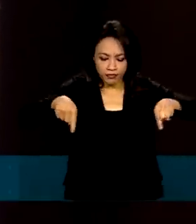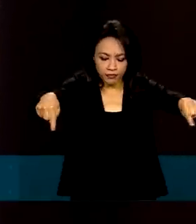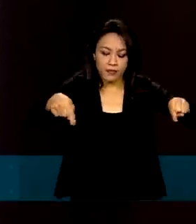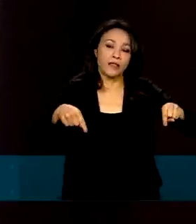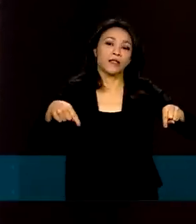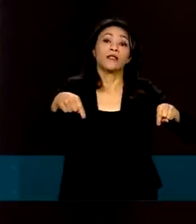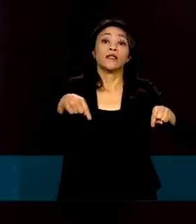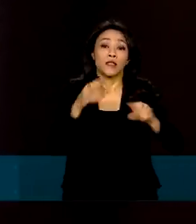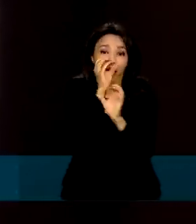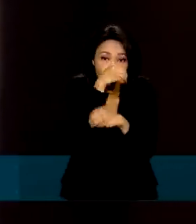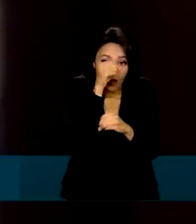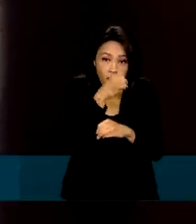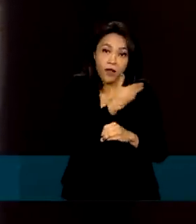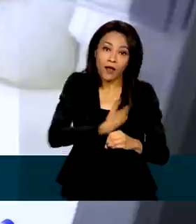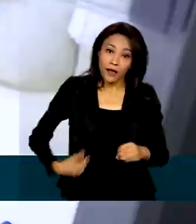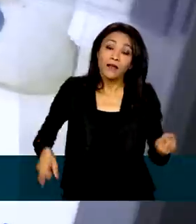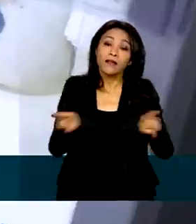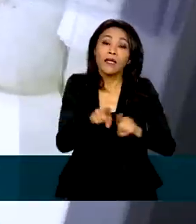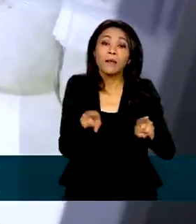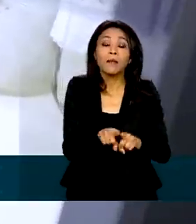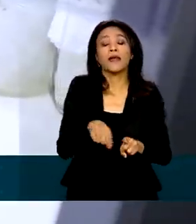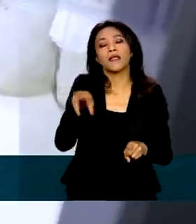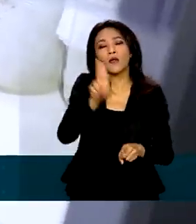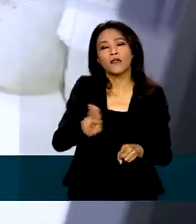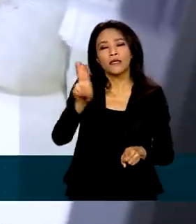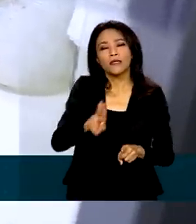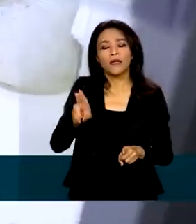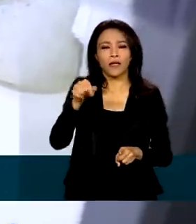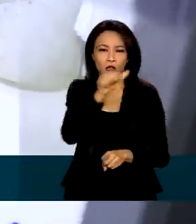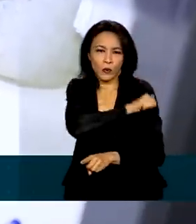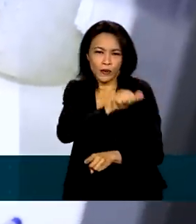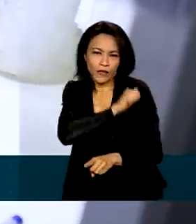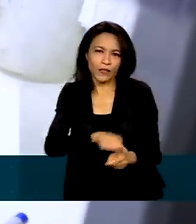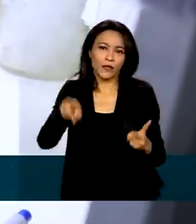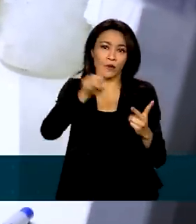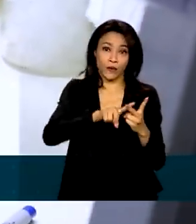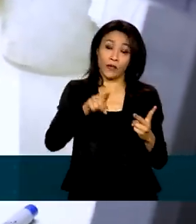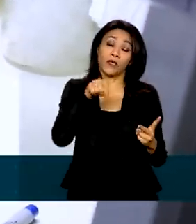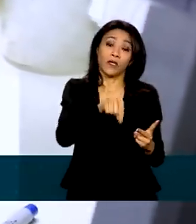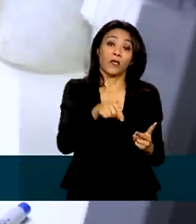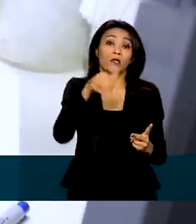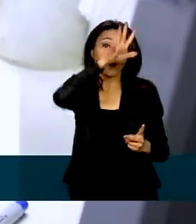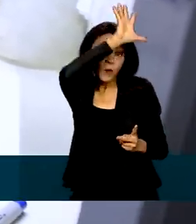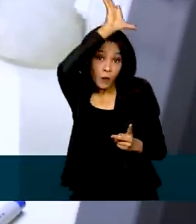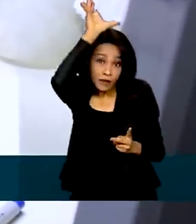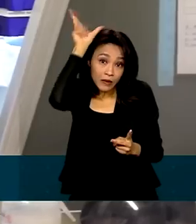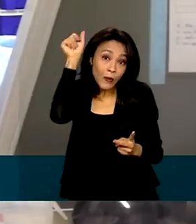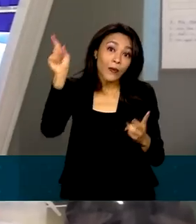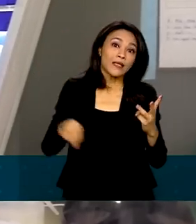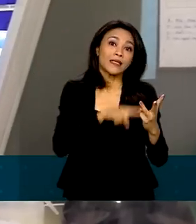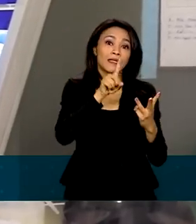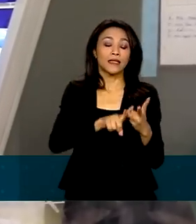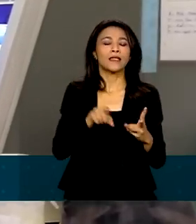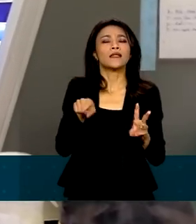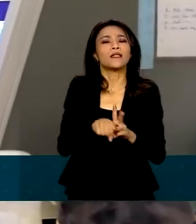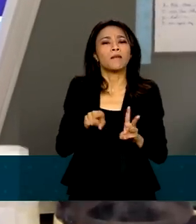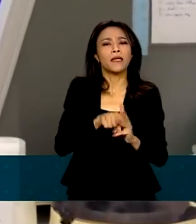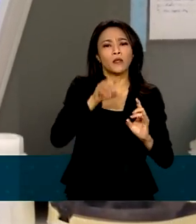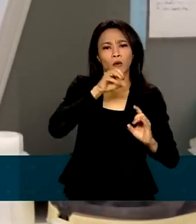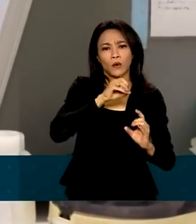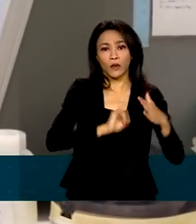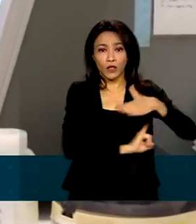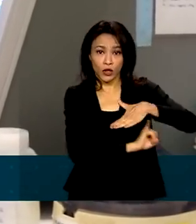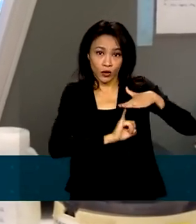além do laboratório da Universidade Federal do Rio de Janeiro, da Fiocruz do Rio e do Amazonas, e ainda do Instituto